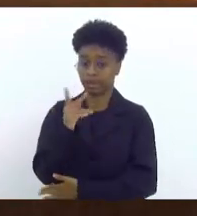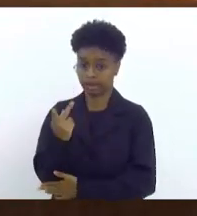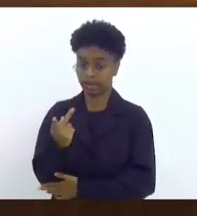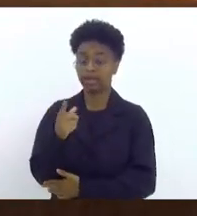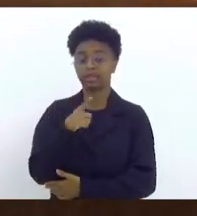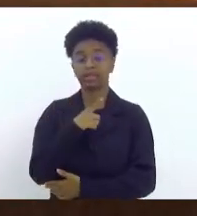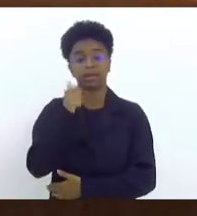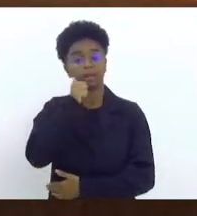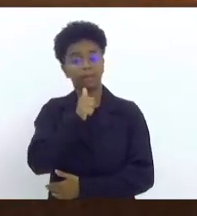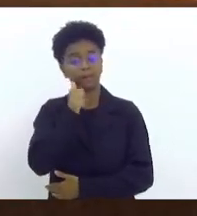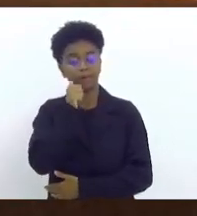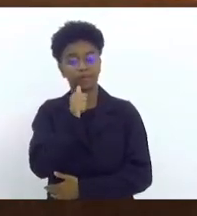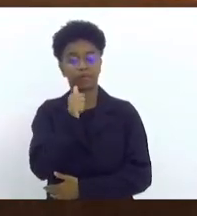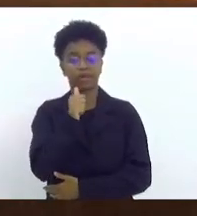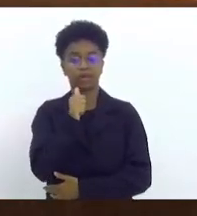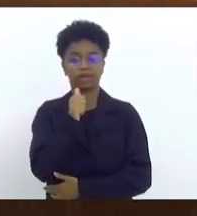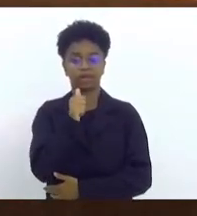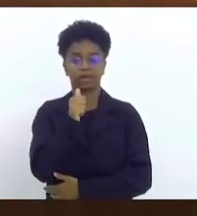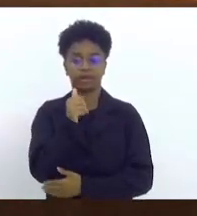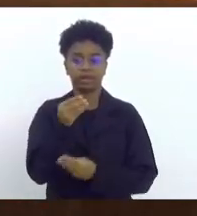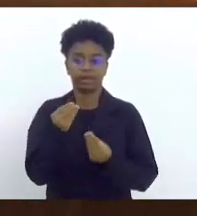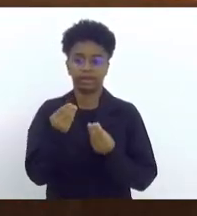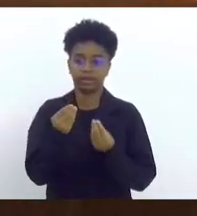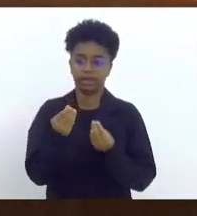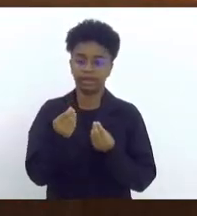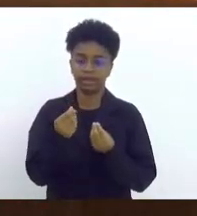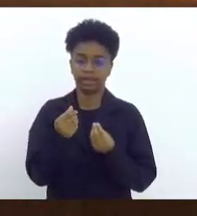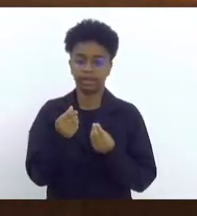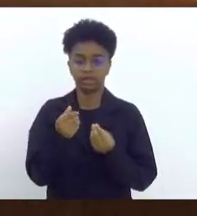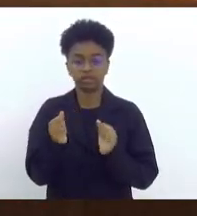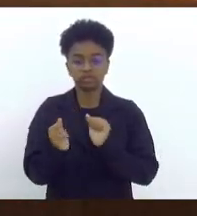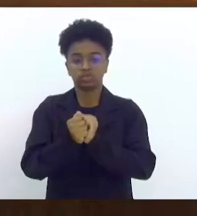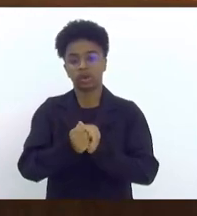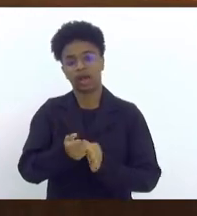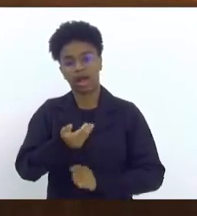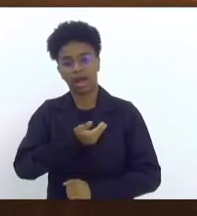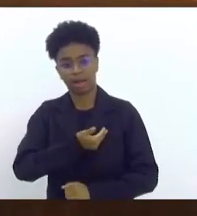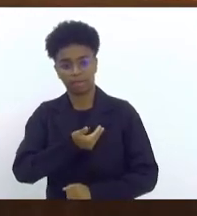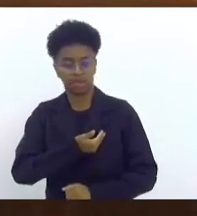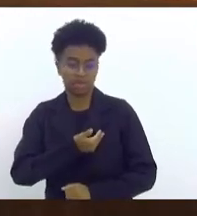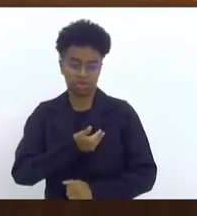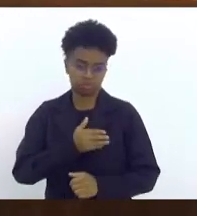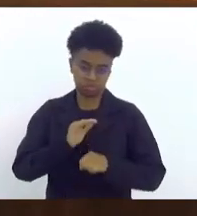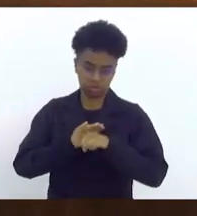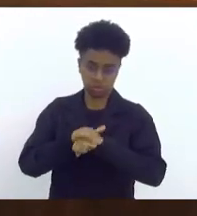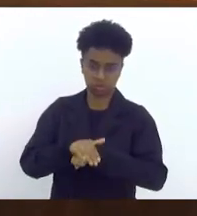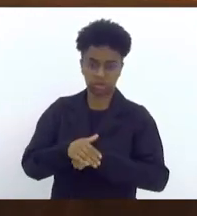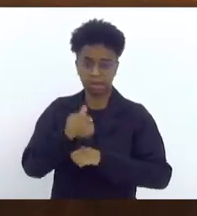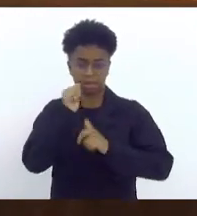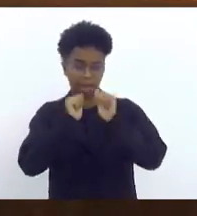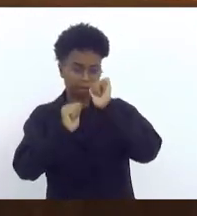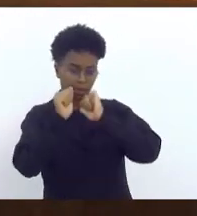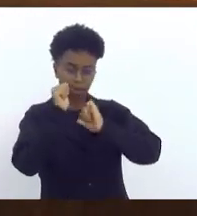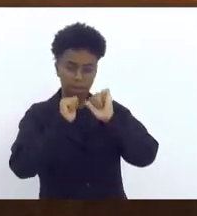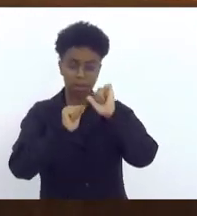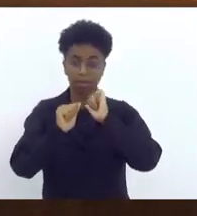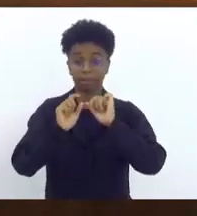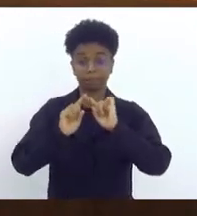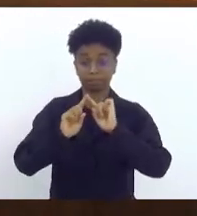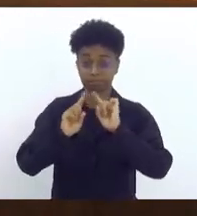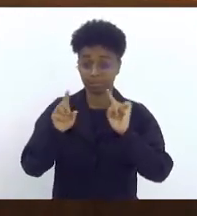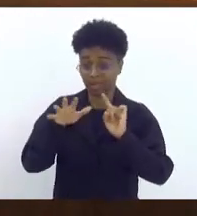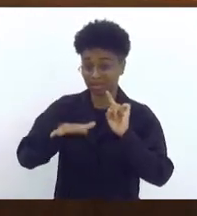de uma mulher que estava com amigos numa noite, se embriagou e nessa